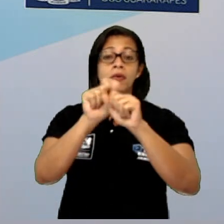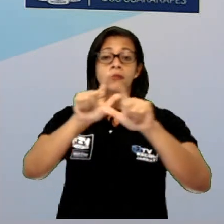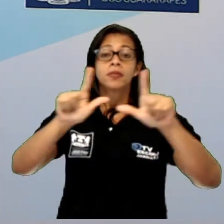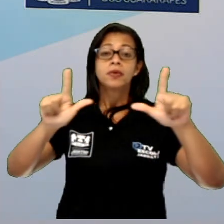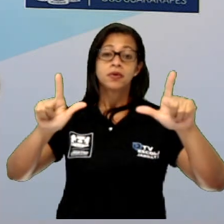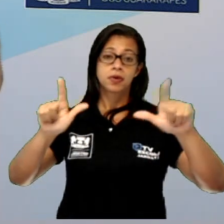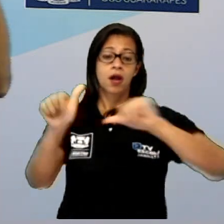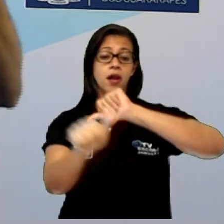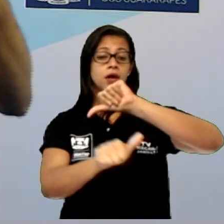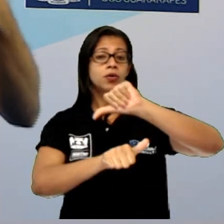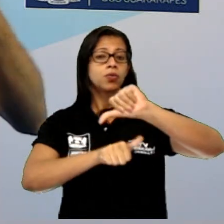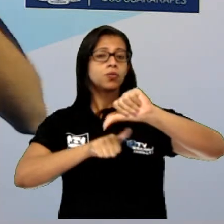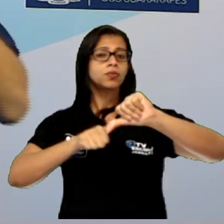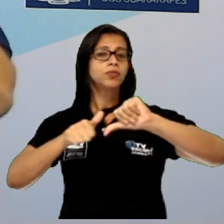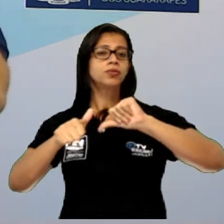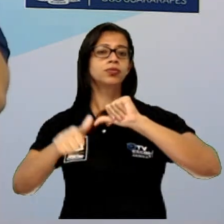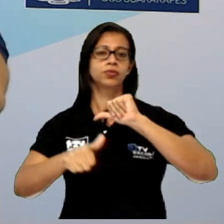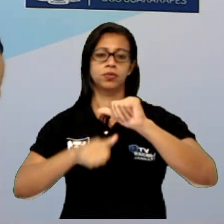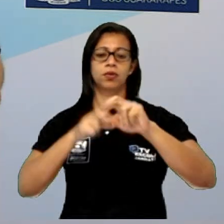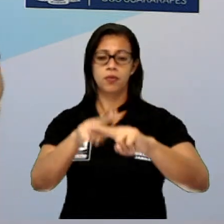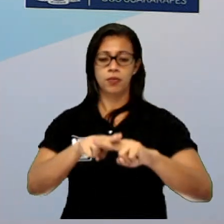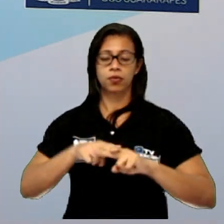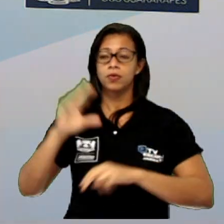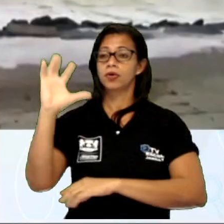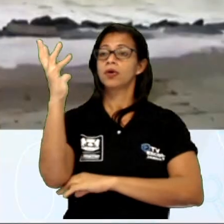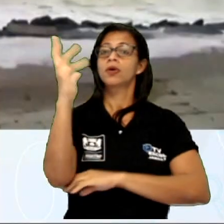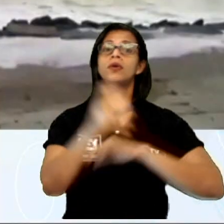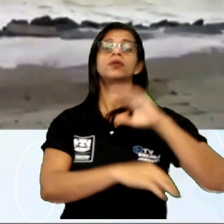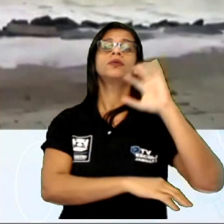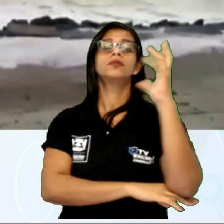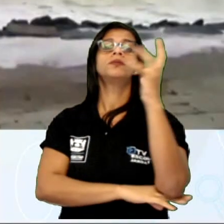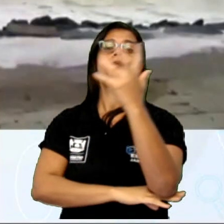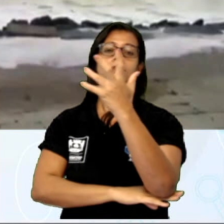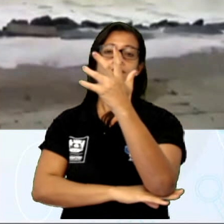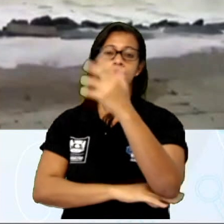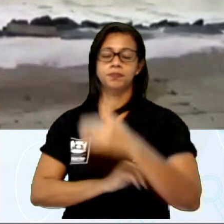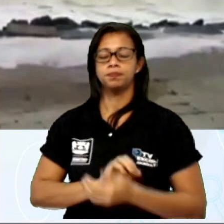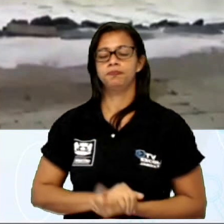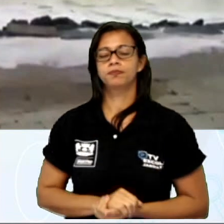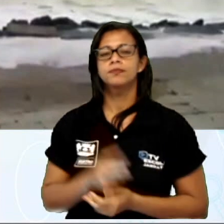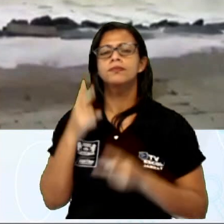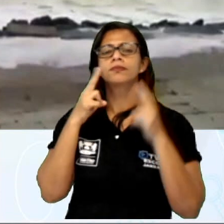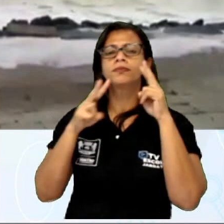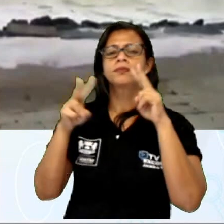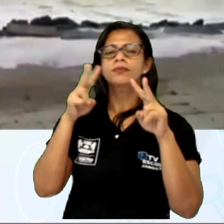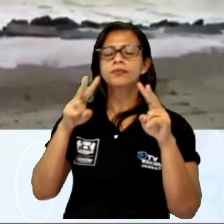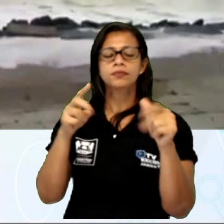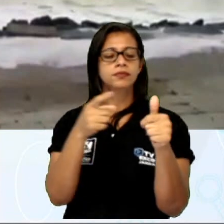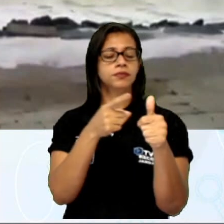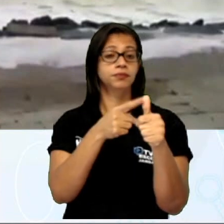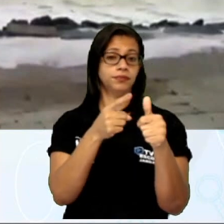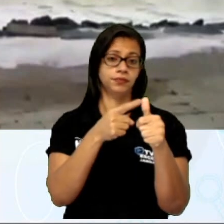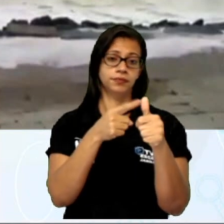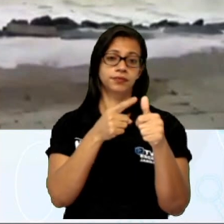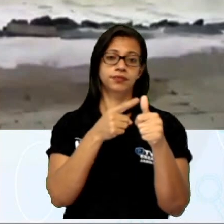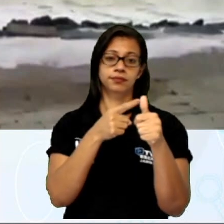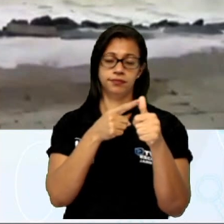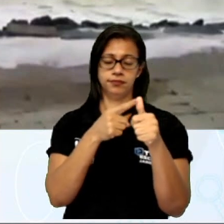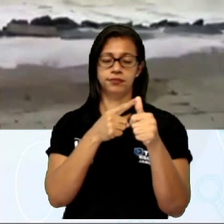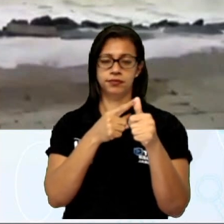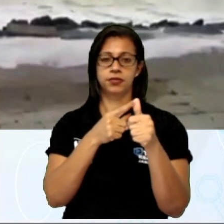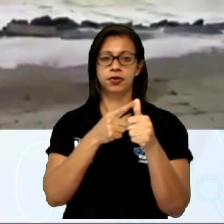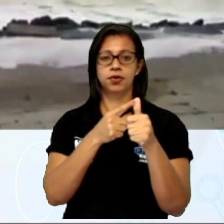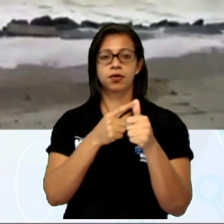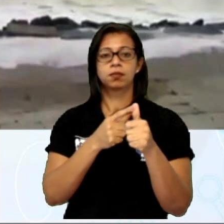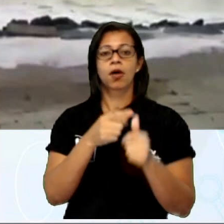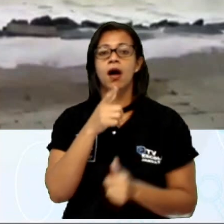da natureza? Vamos ver? Primeiro, avanço do mar, tá? O avanço do mar,